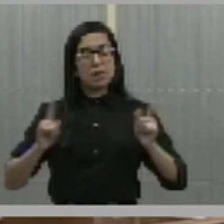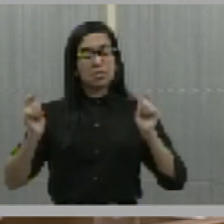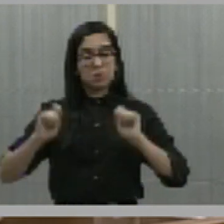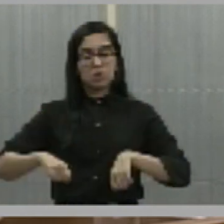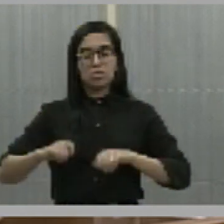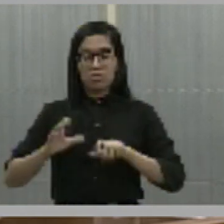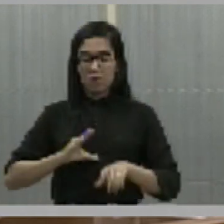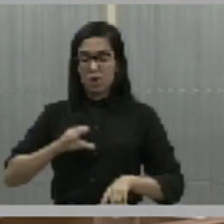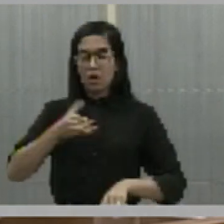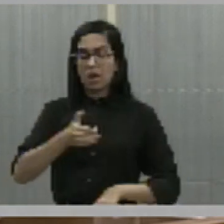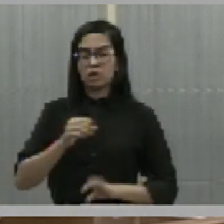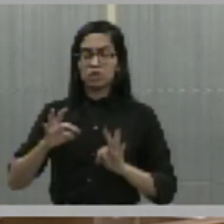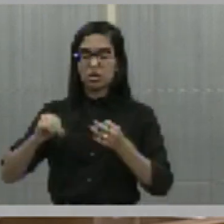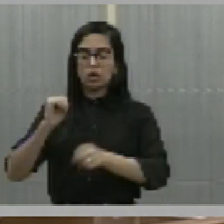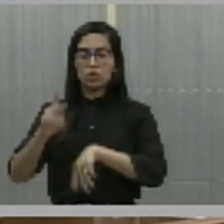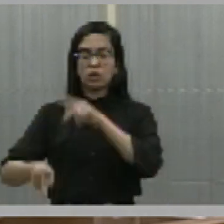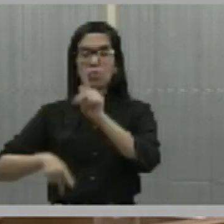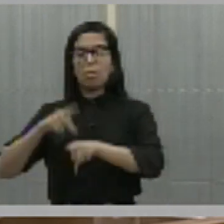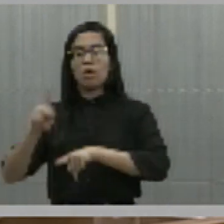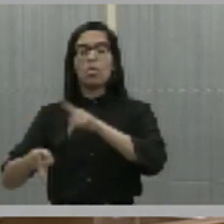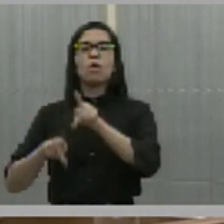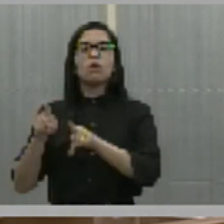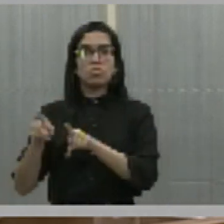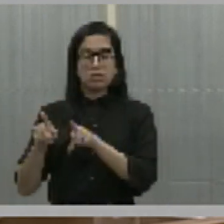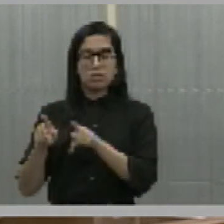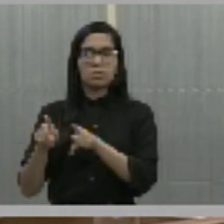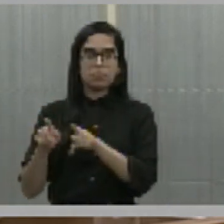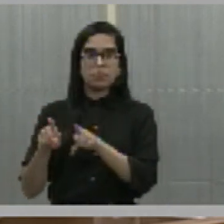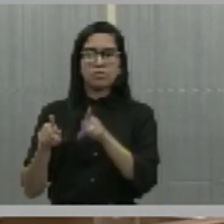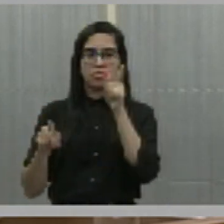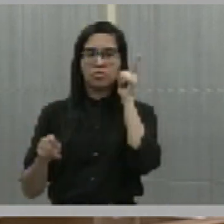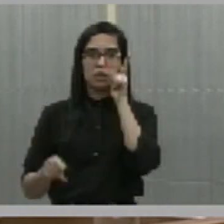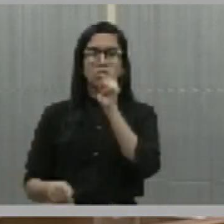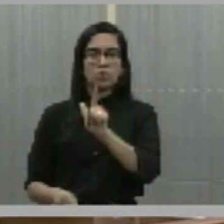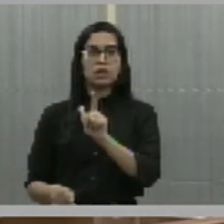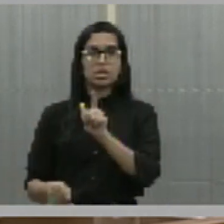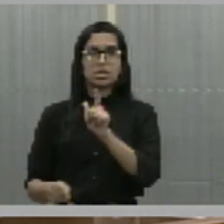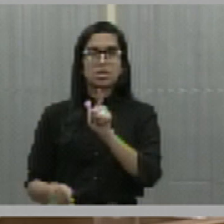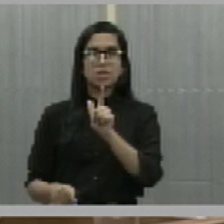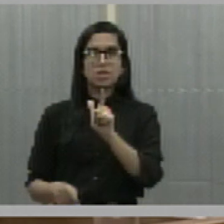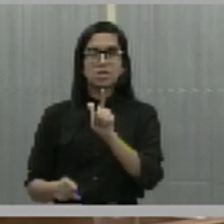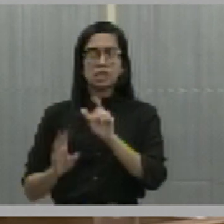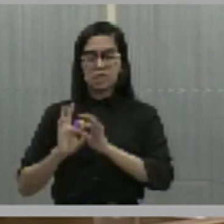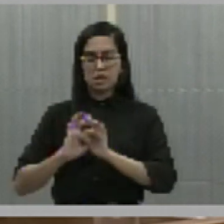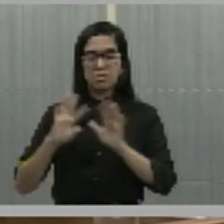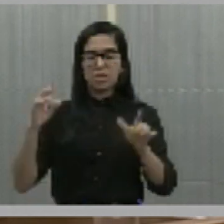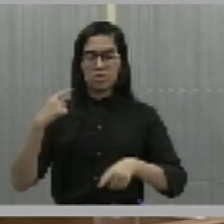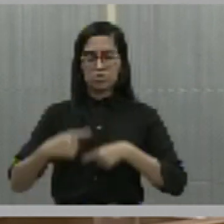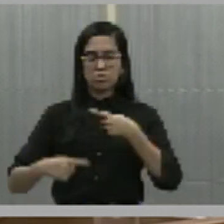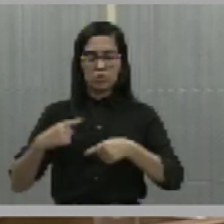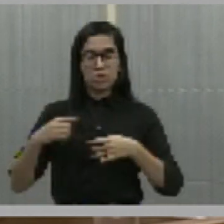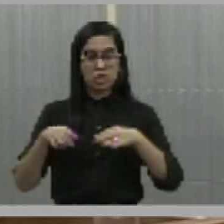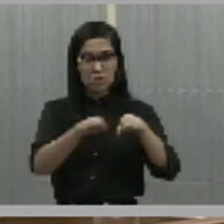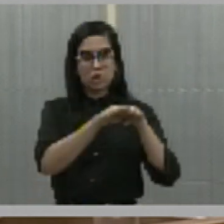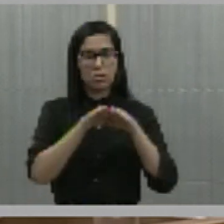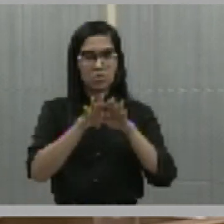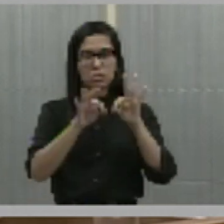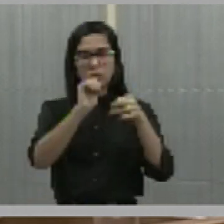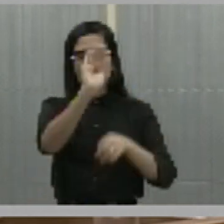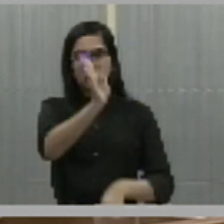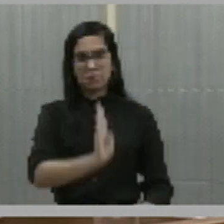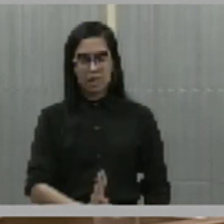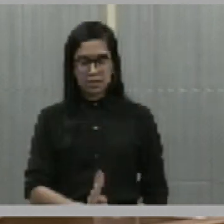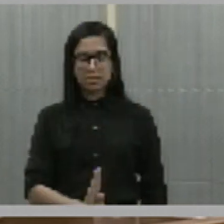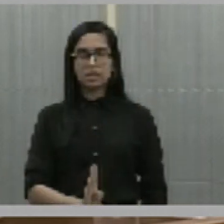piauiense pudesse consolidar o território nacional. a gente só vai ver isso a partir do momento que nós